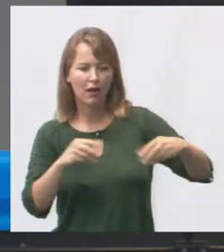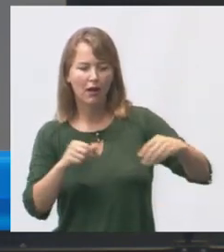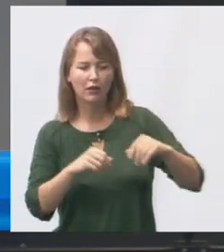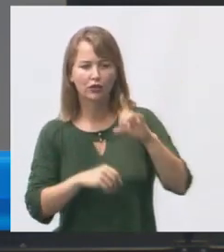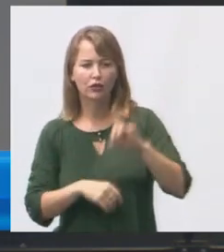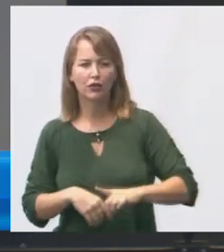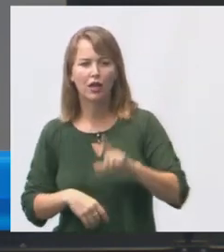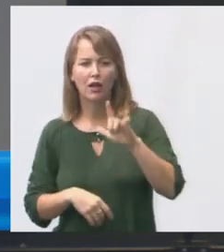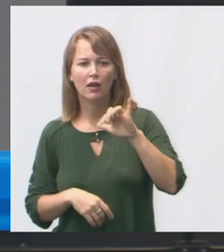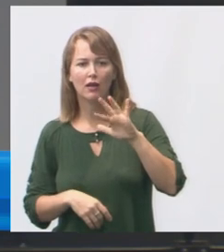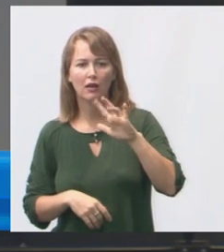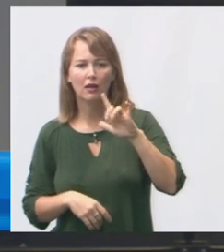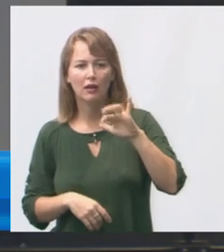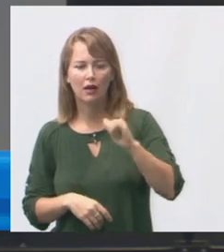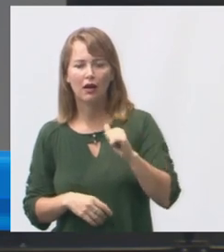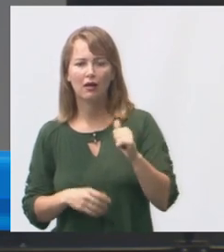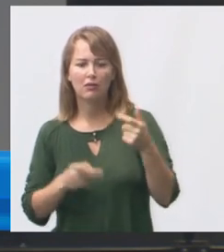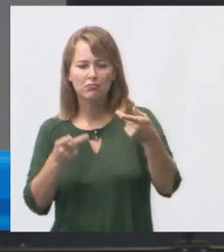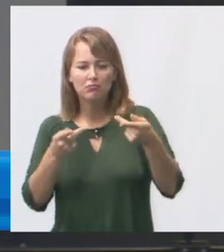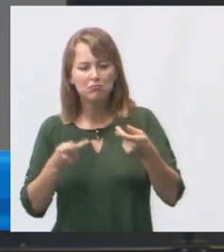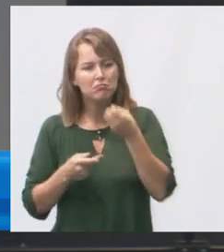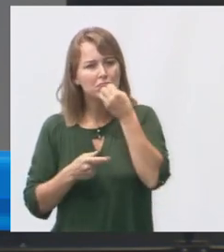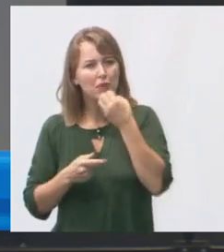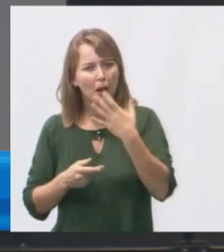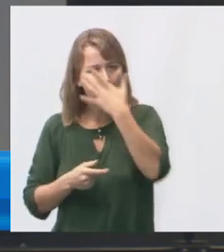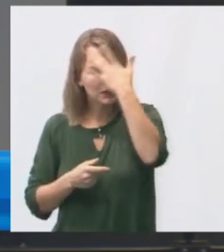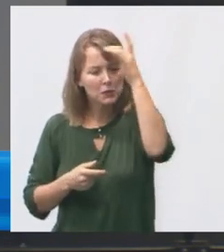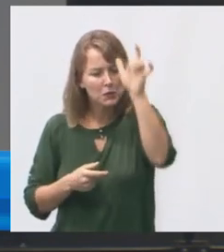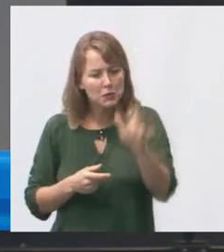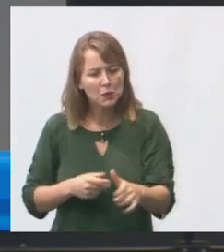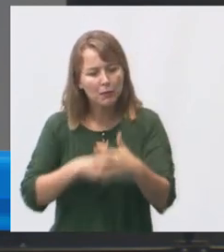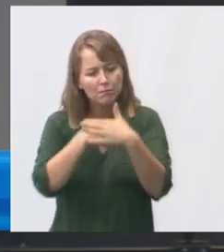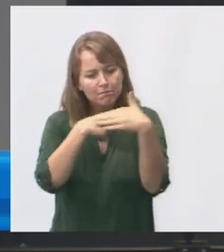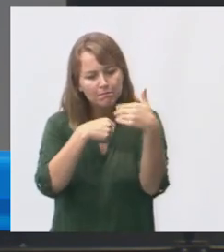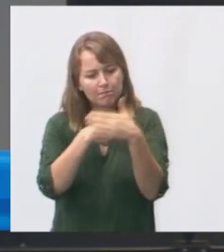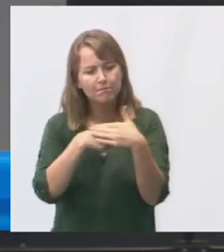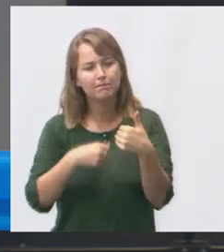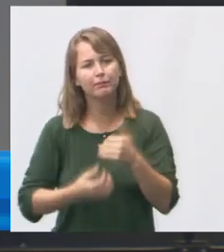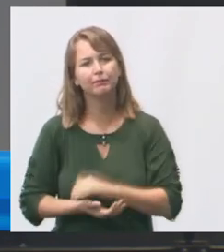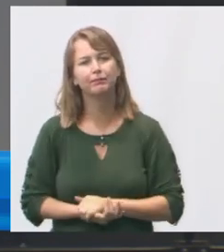Lilian que nos recebeu muito bem por sinal uma pessoa muito carinhosa